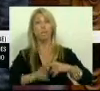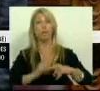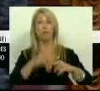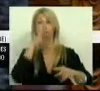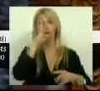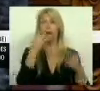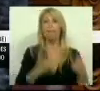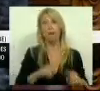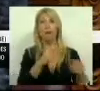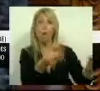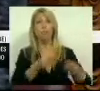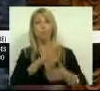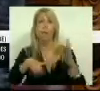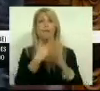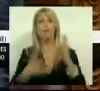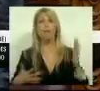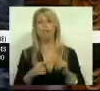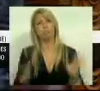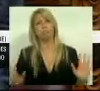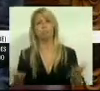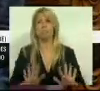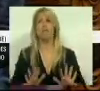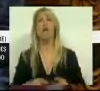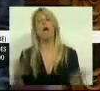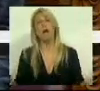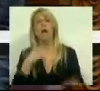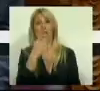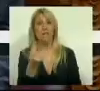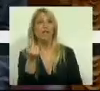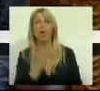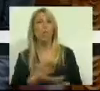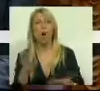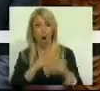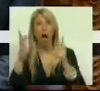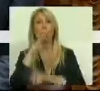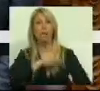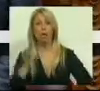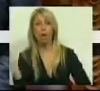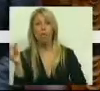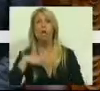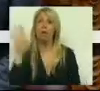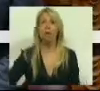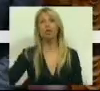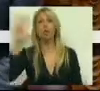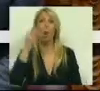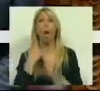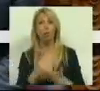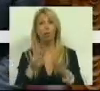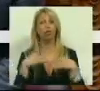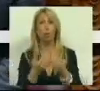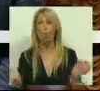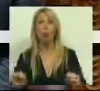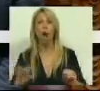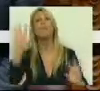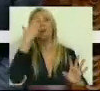recapitalização. Chegamos assim ao ponto de dizer que não há dinheiro para aumentar o salário mínimo nacional ou não há dinheiro para os apoios sociais, mas quando se trata